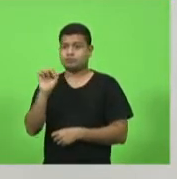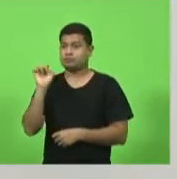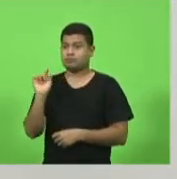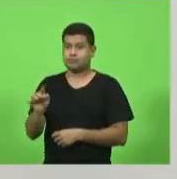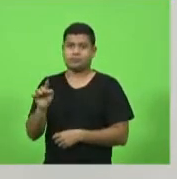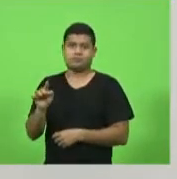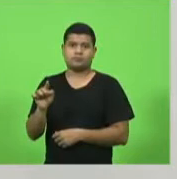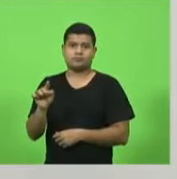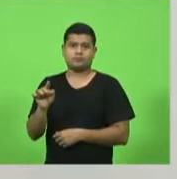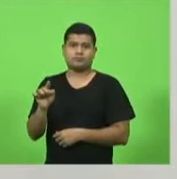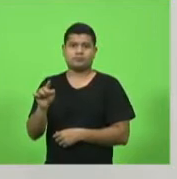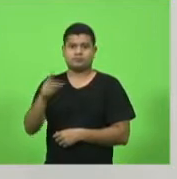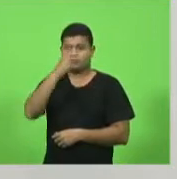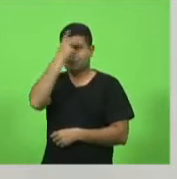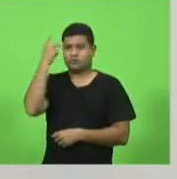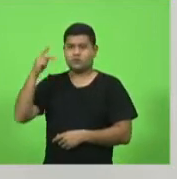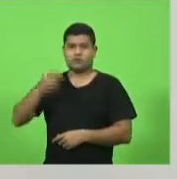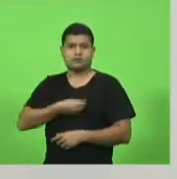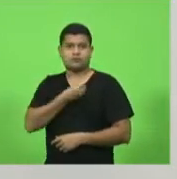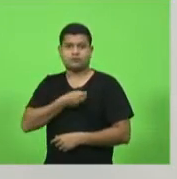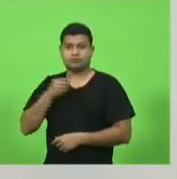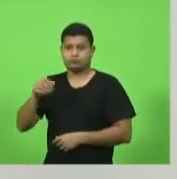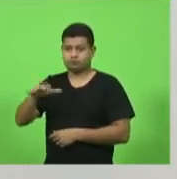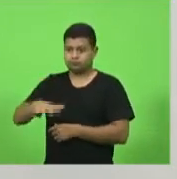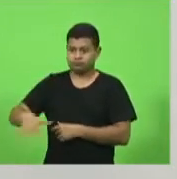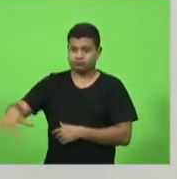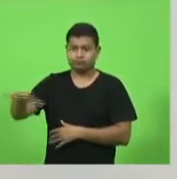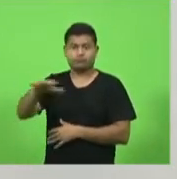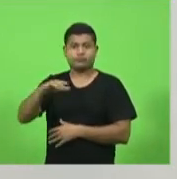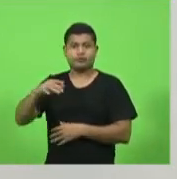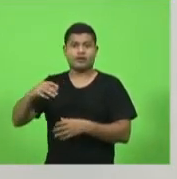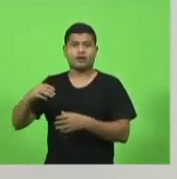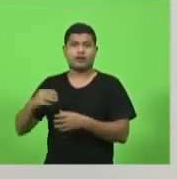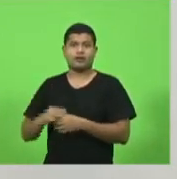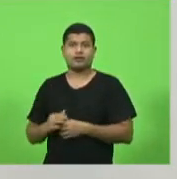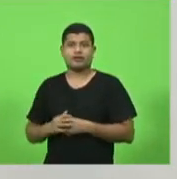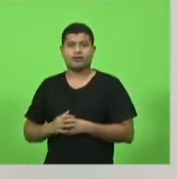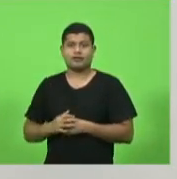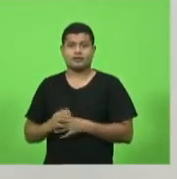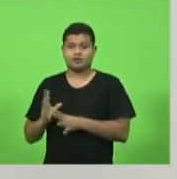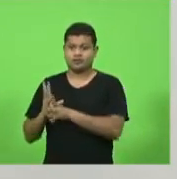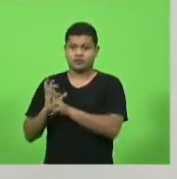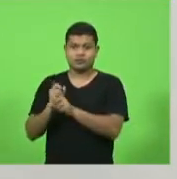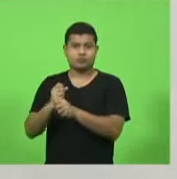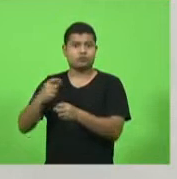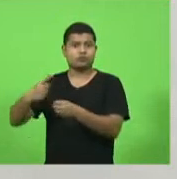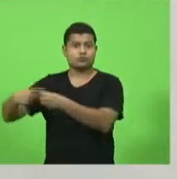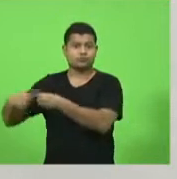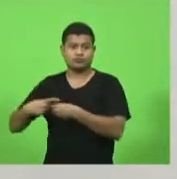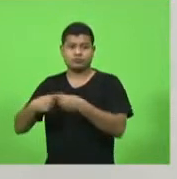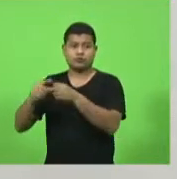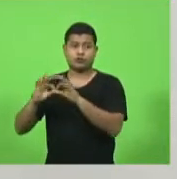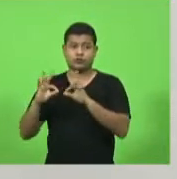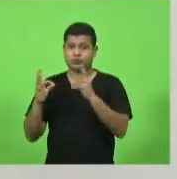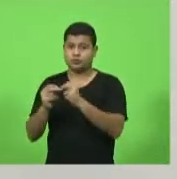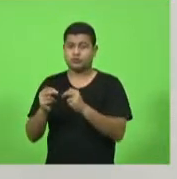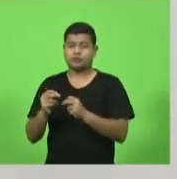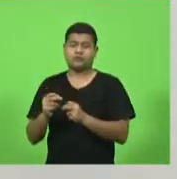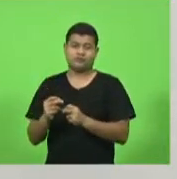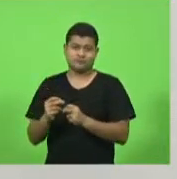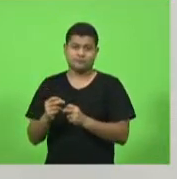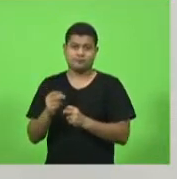A somatória, deputado Cobalquini, somando-se todos os municípios, 430 mil. Derrubou por terra ali